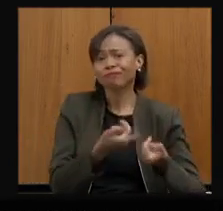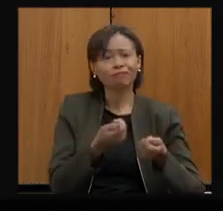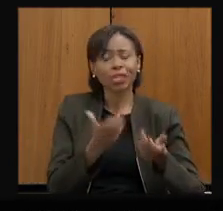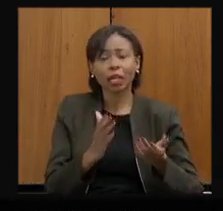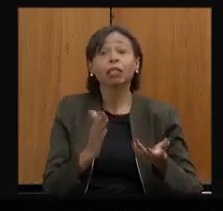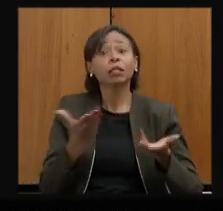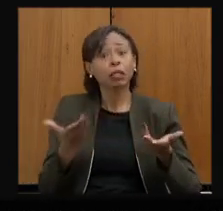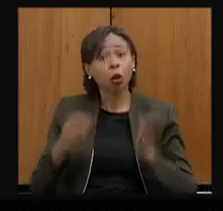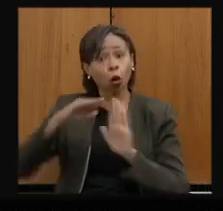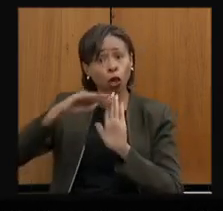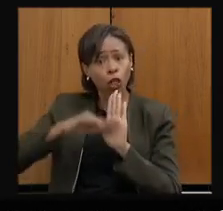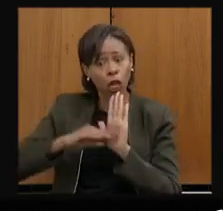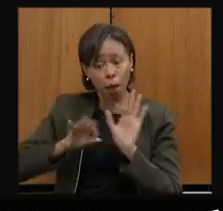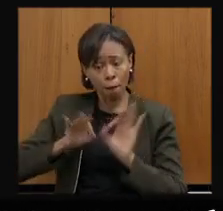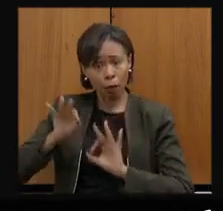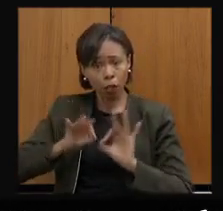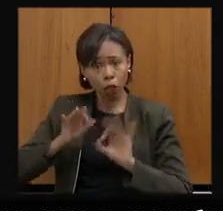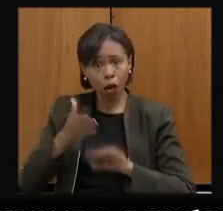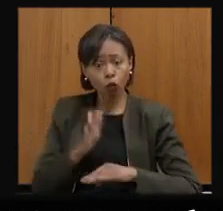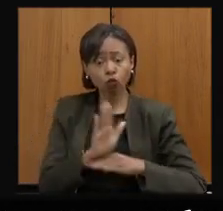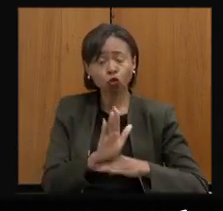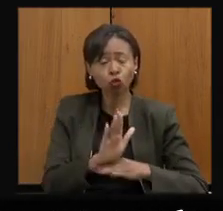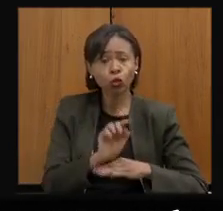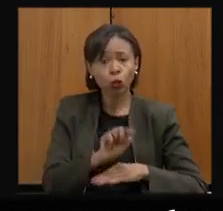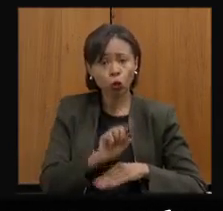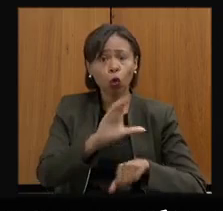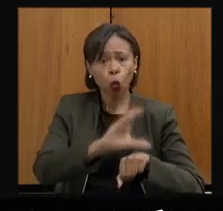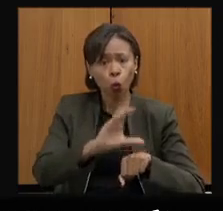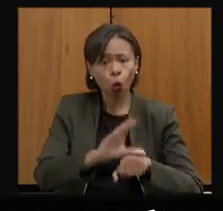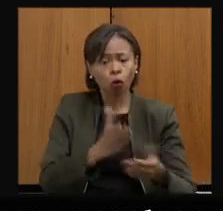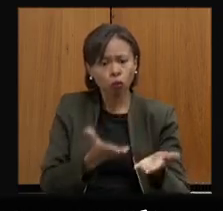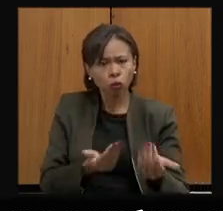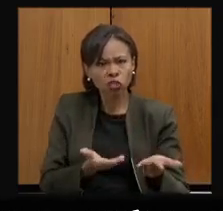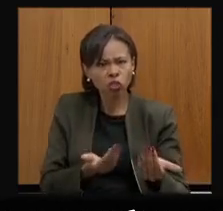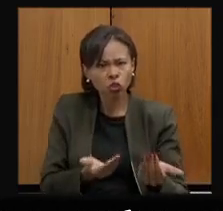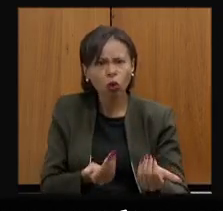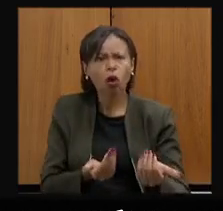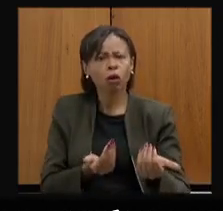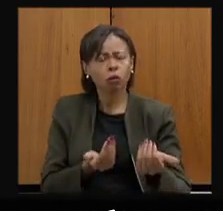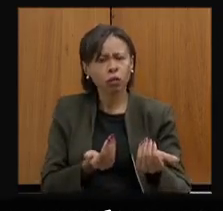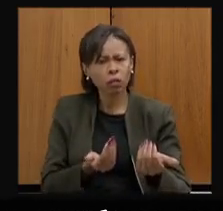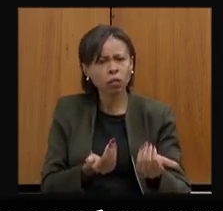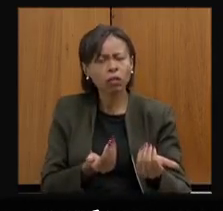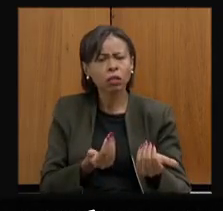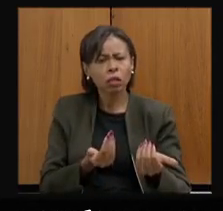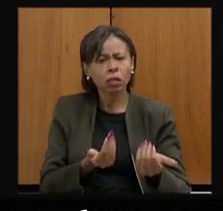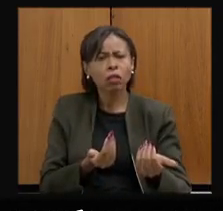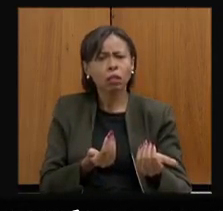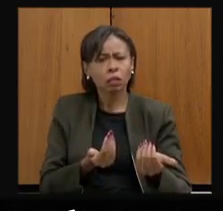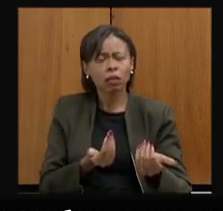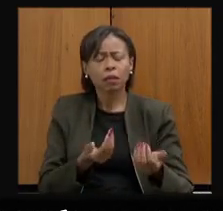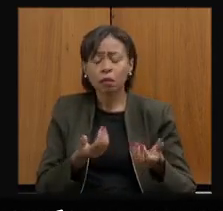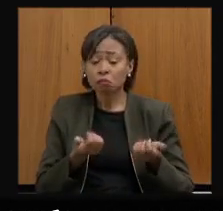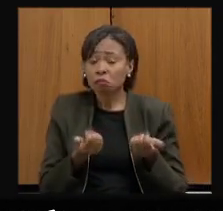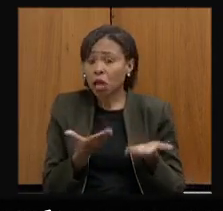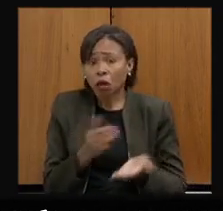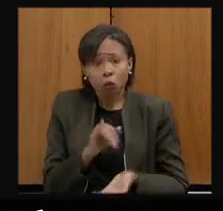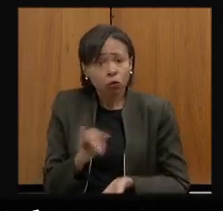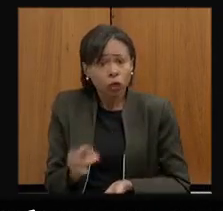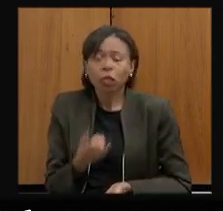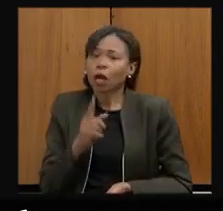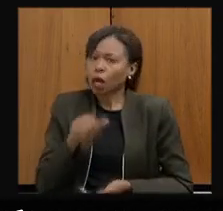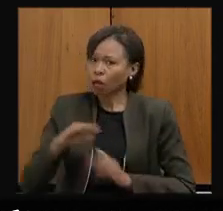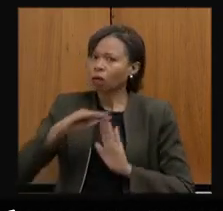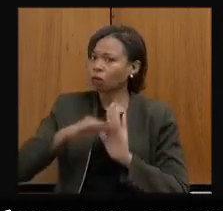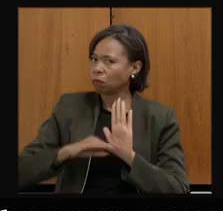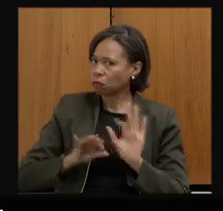da sala de aula os nossos jovens, em Montes Claros, Bocaiúva, várias cidades, o Estado todo. É um programa muito bom, um programa espetacular.